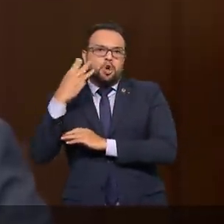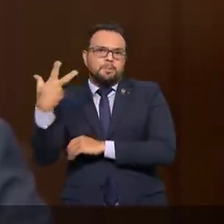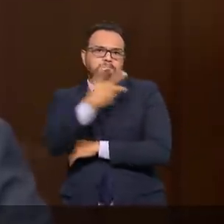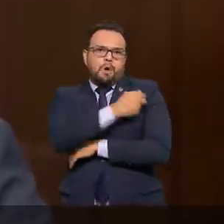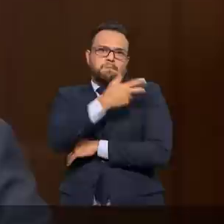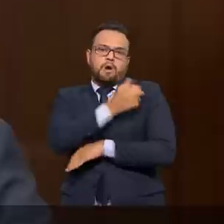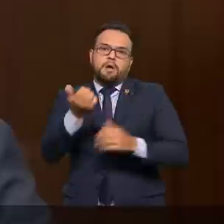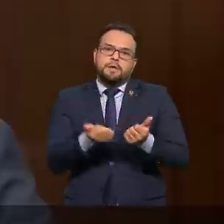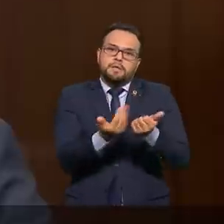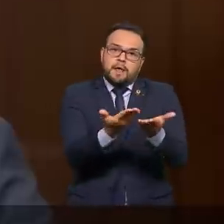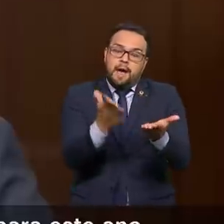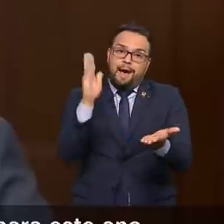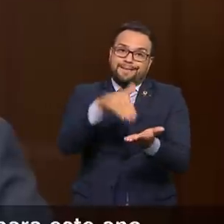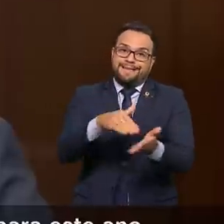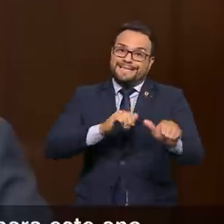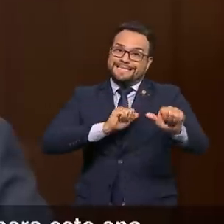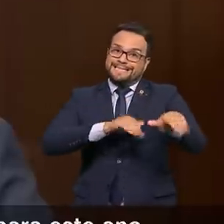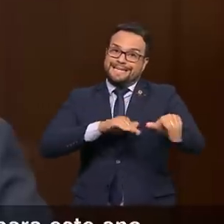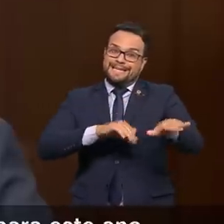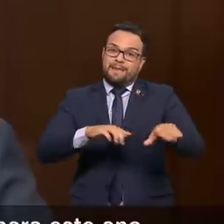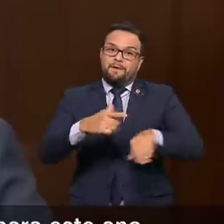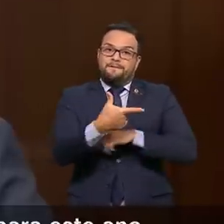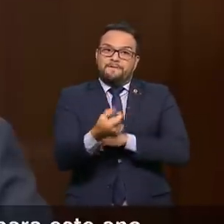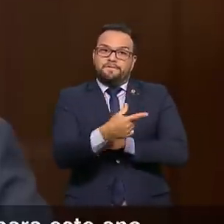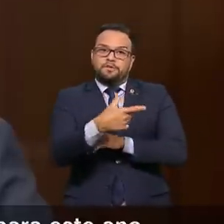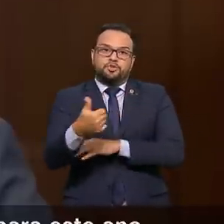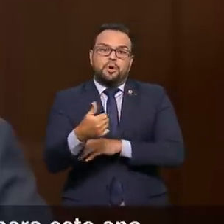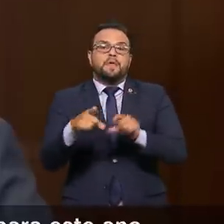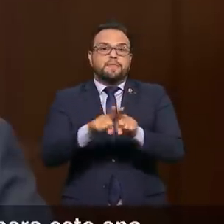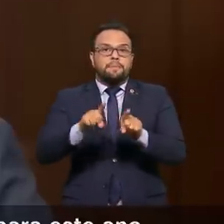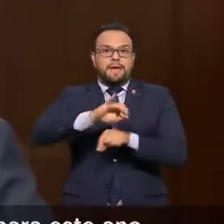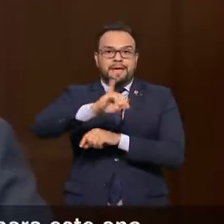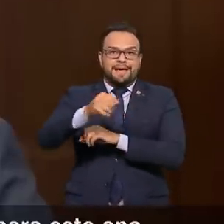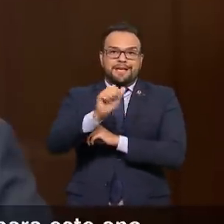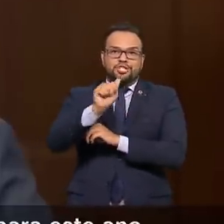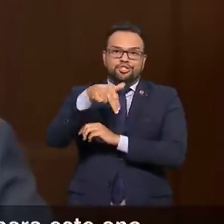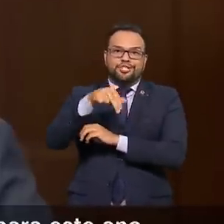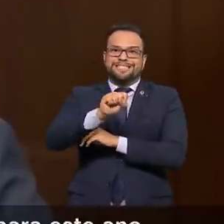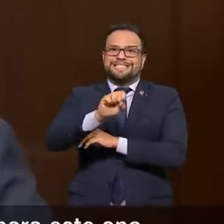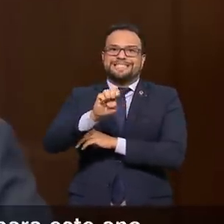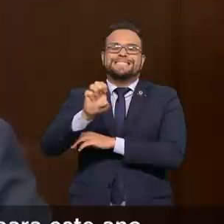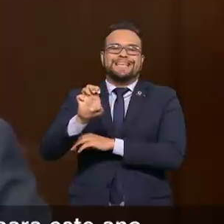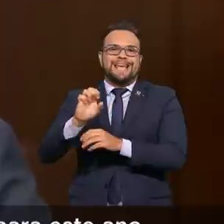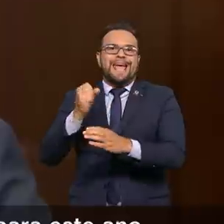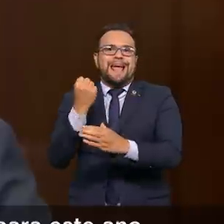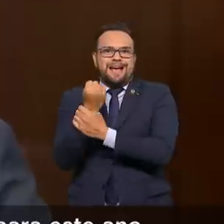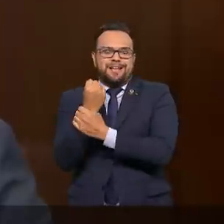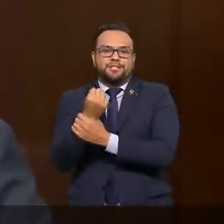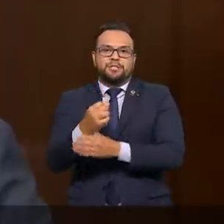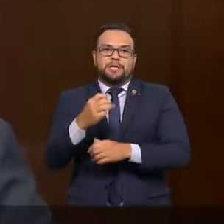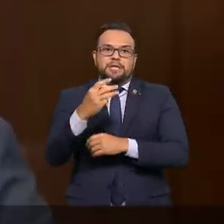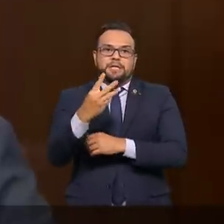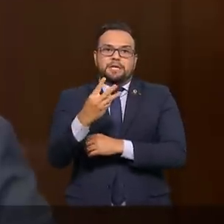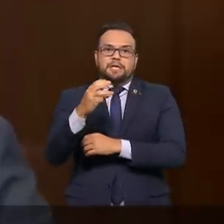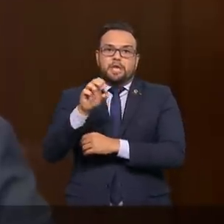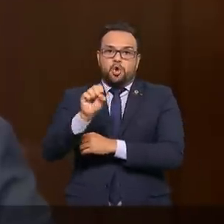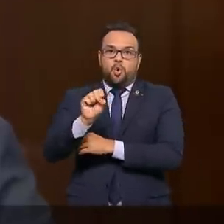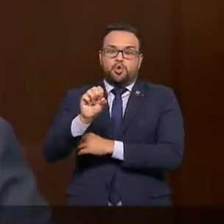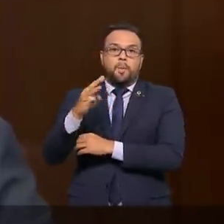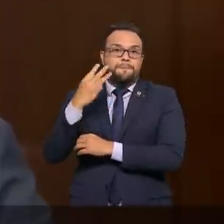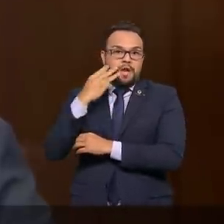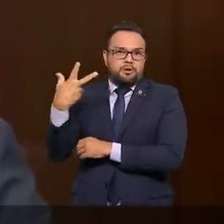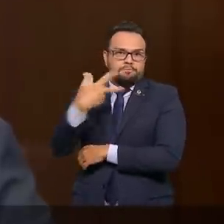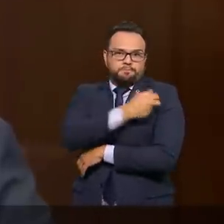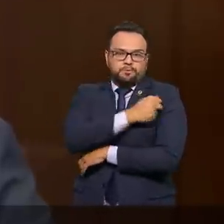setembro de 21. E também com a Janssen, garantindo 38 milhões de doses para este ano. Quero